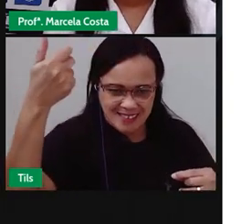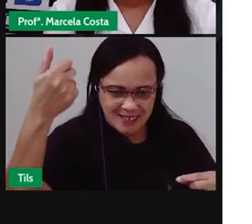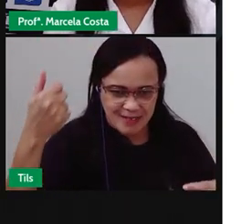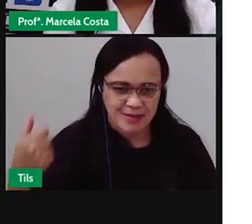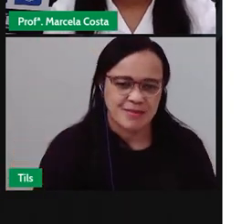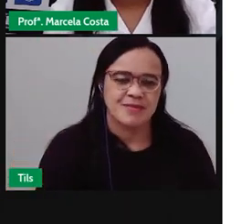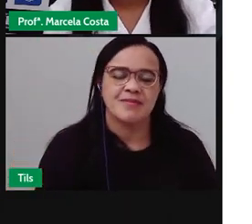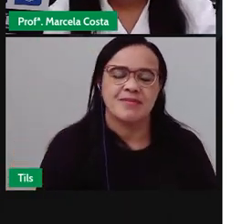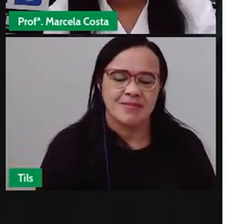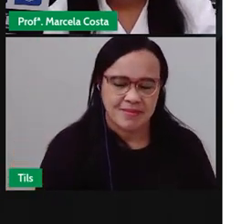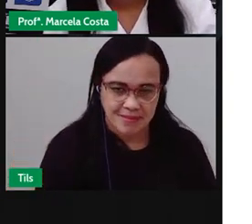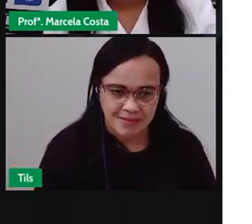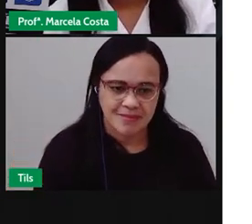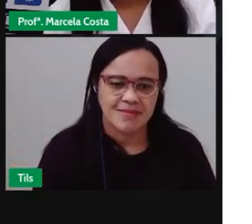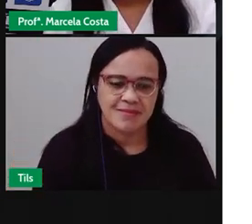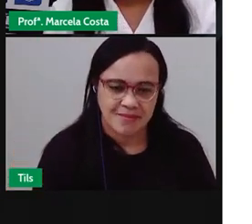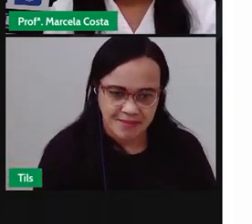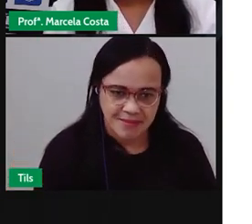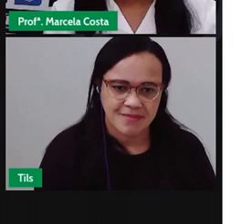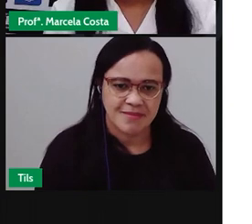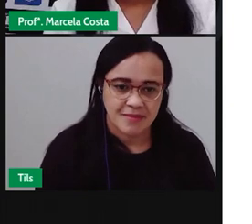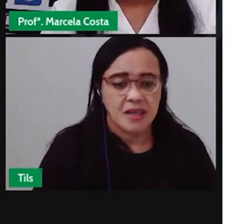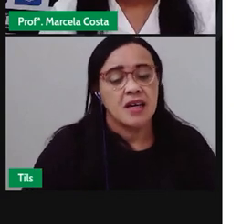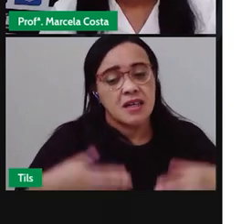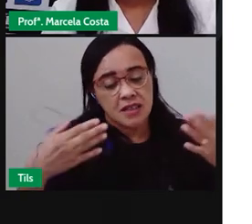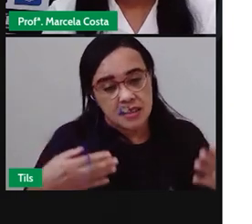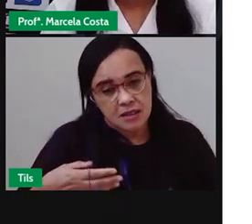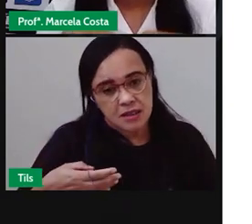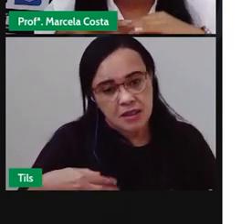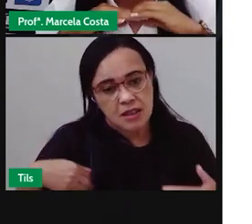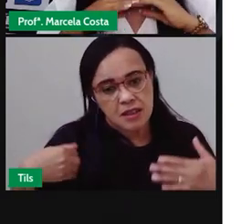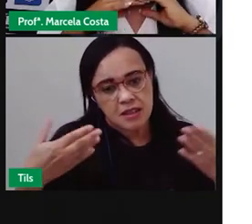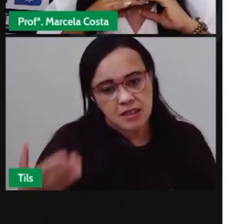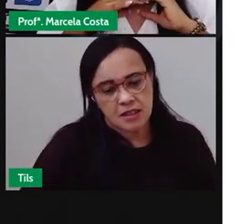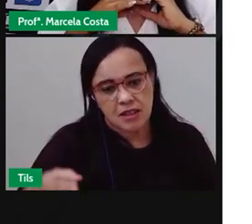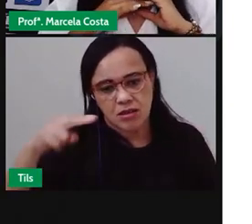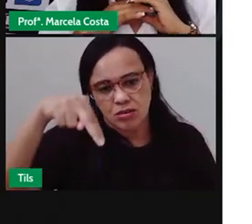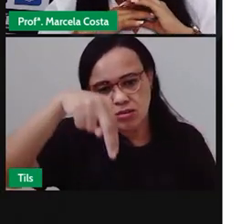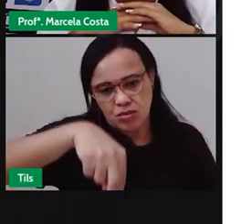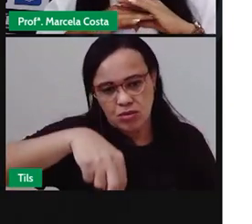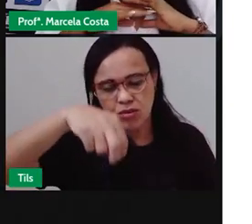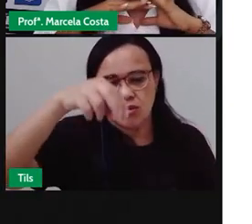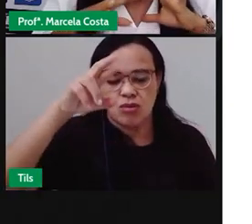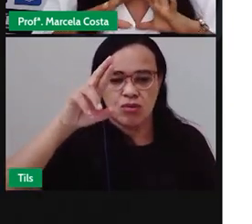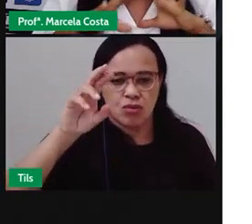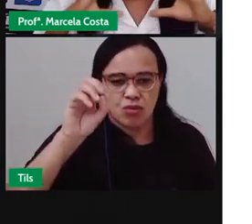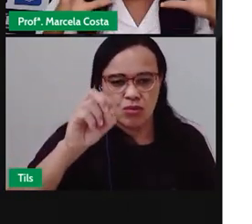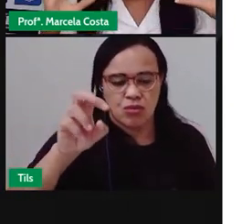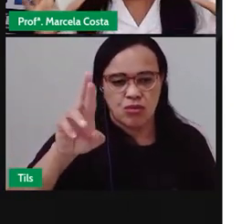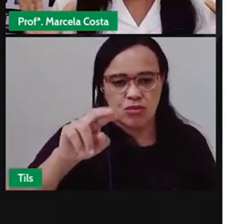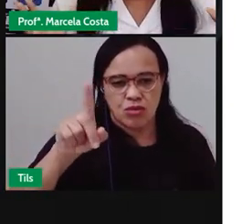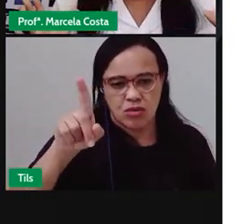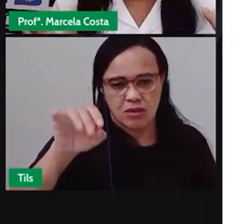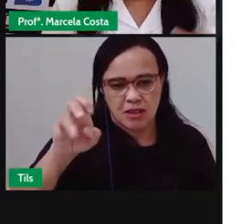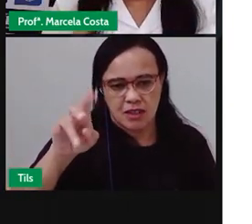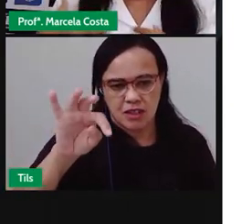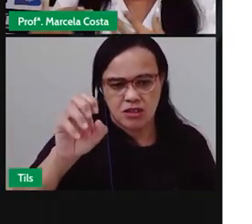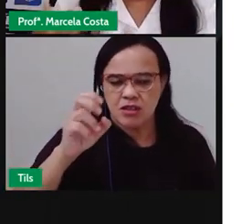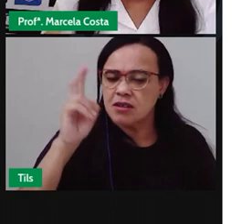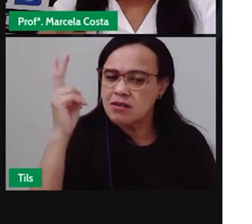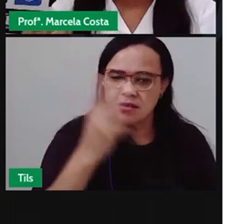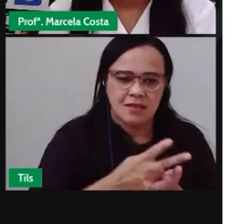No nordeste A gente vê Essa A lua Bem grandona